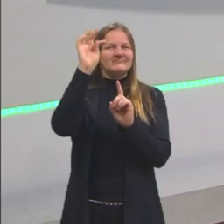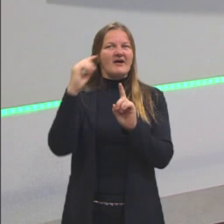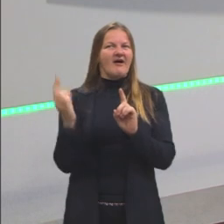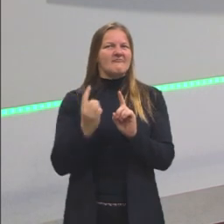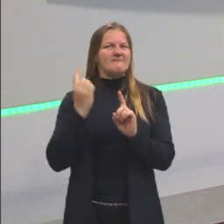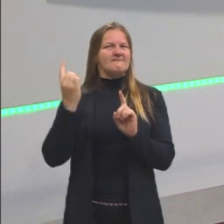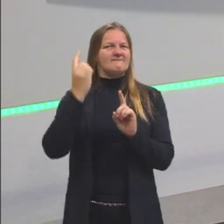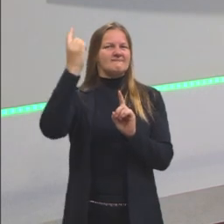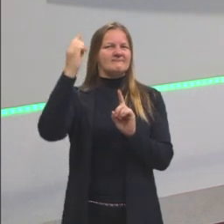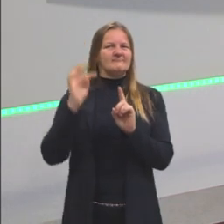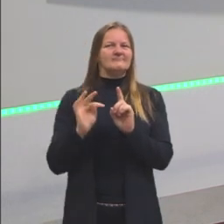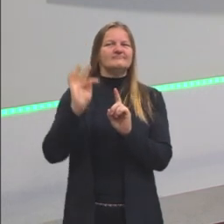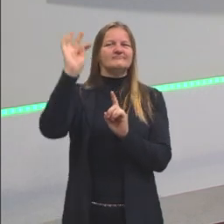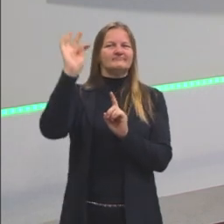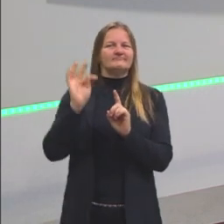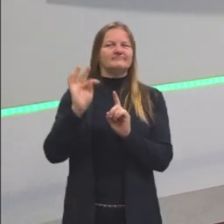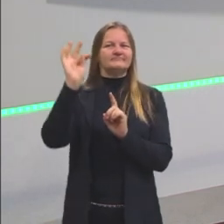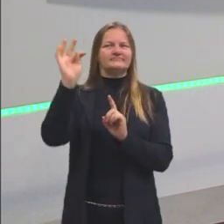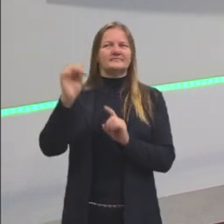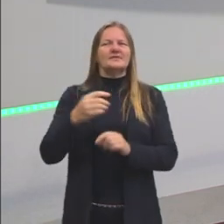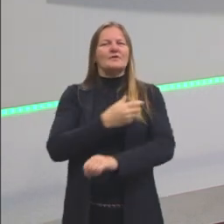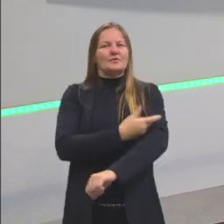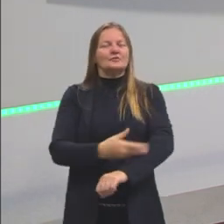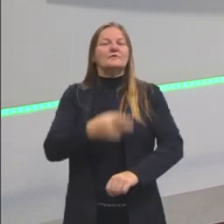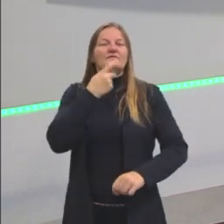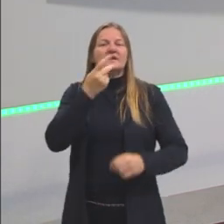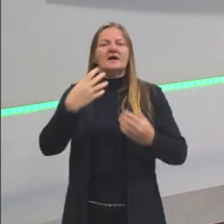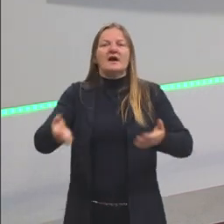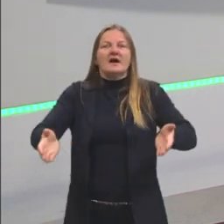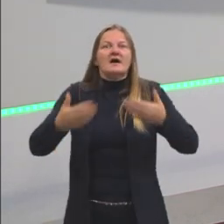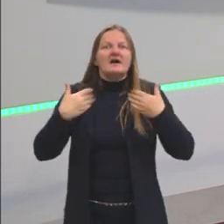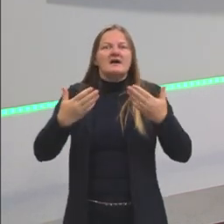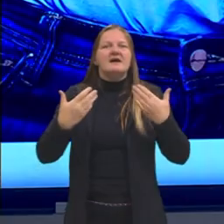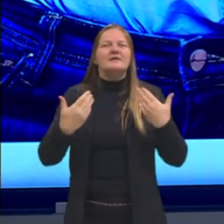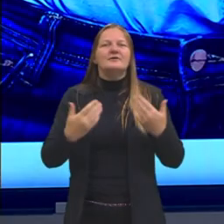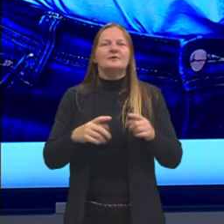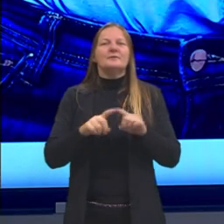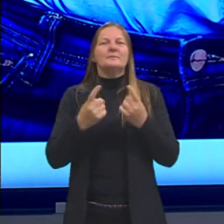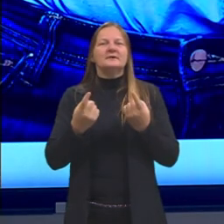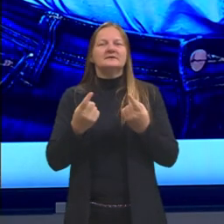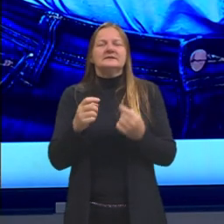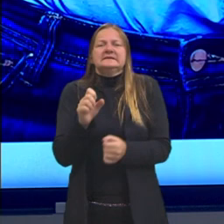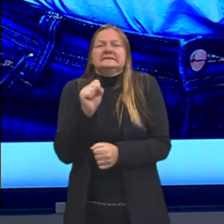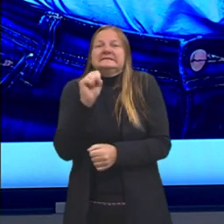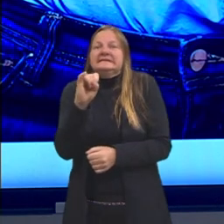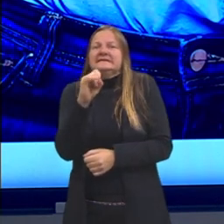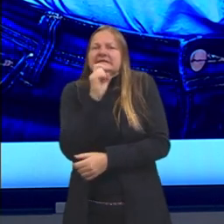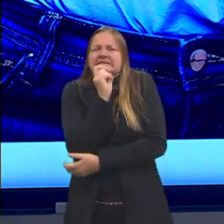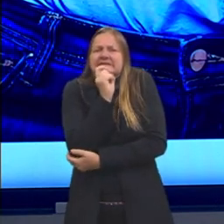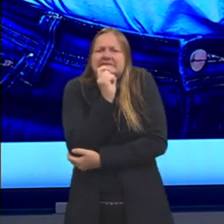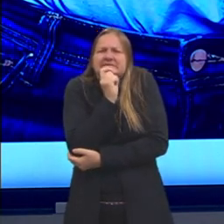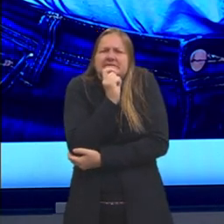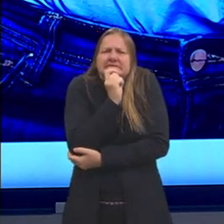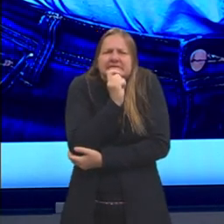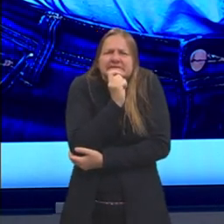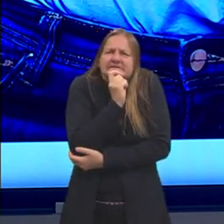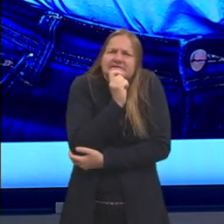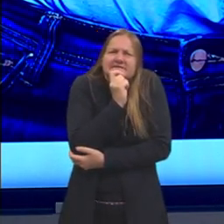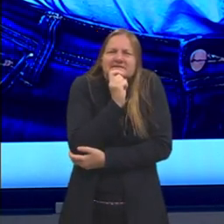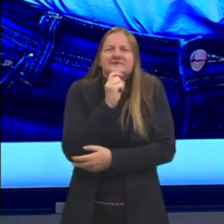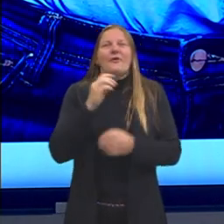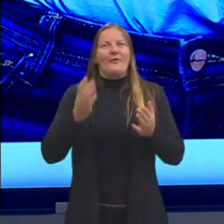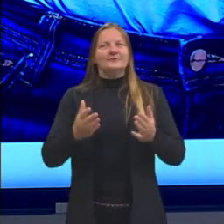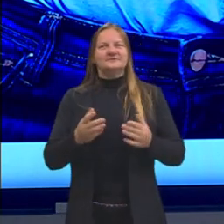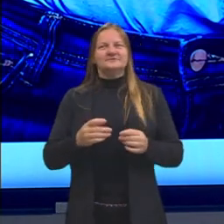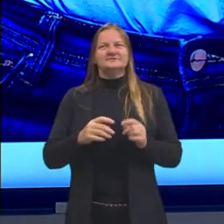temperatura. Então, a gente costuma falar, está muito calor, se está frio, a gente fala, hoje está muito frio, como a gente